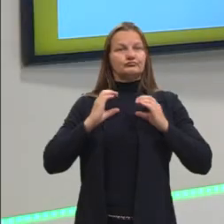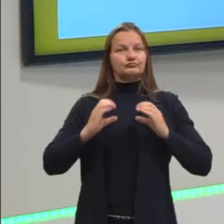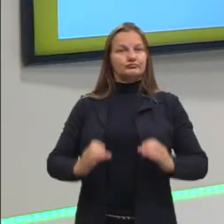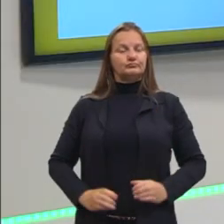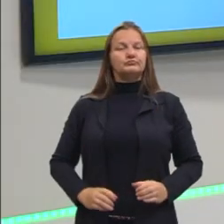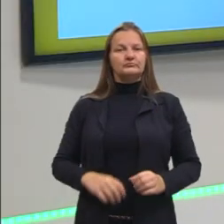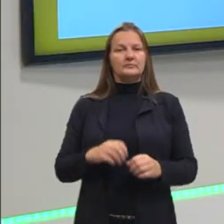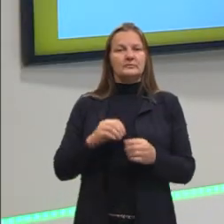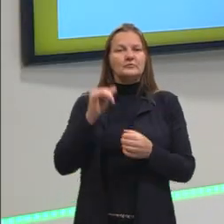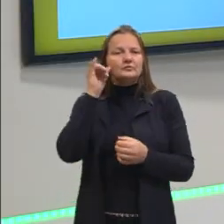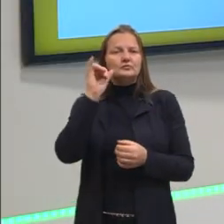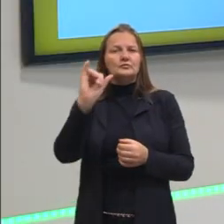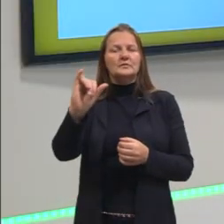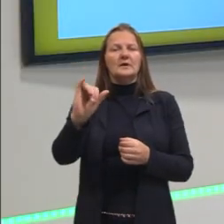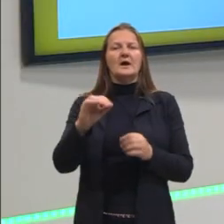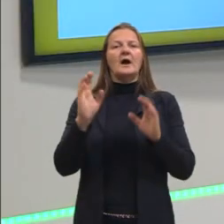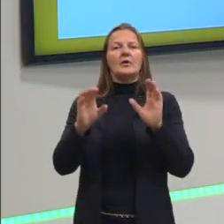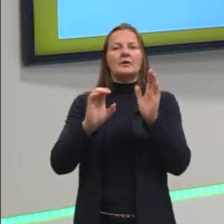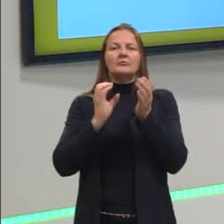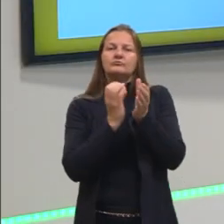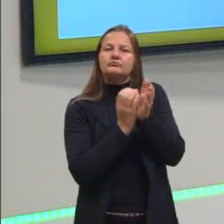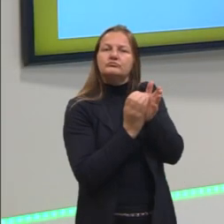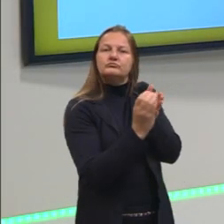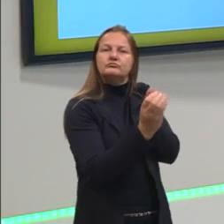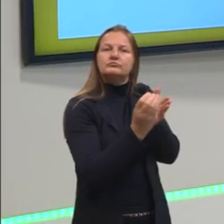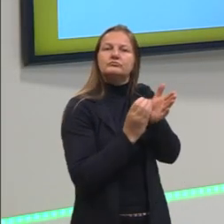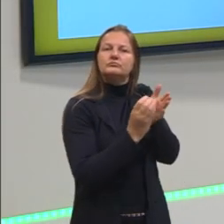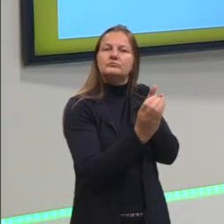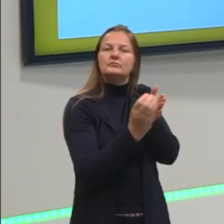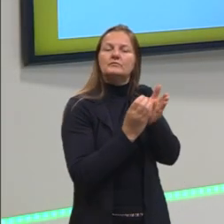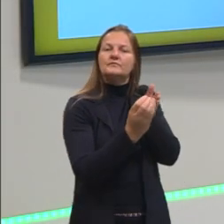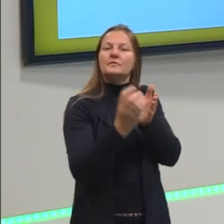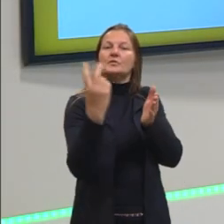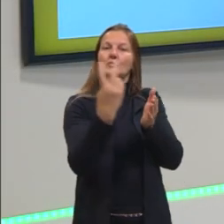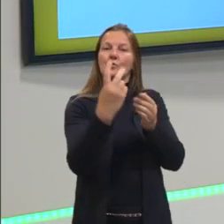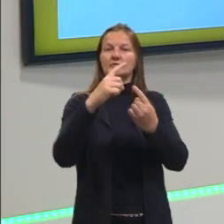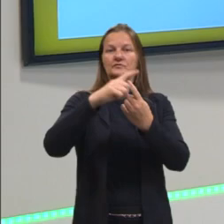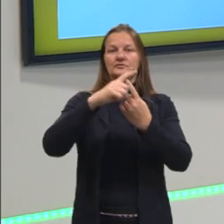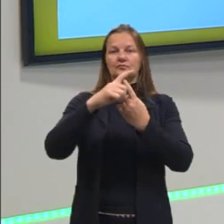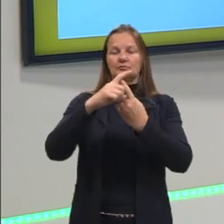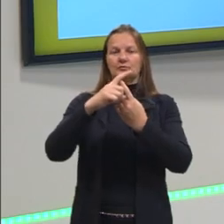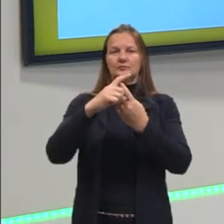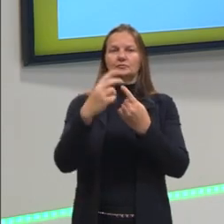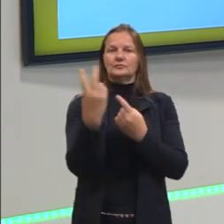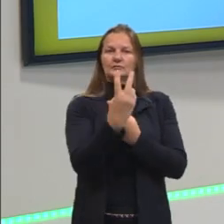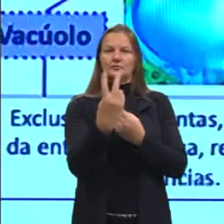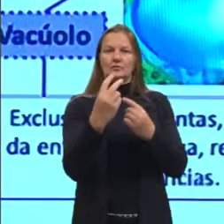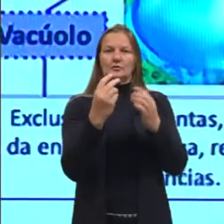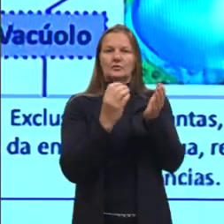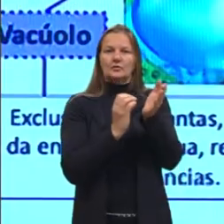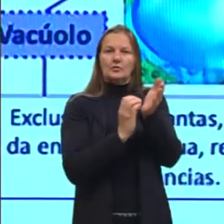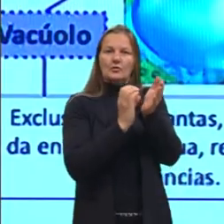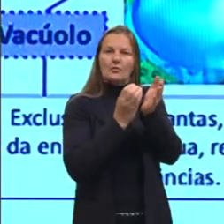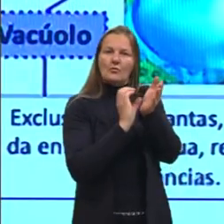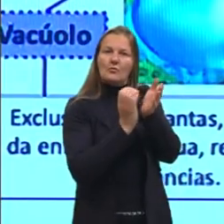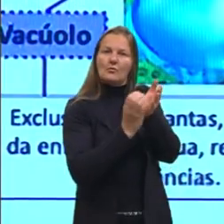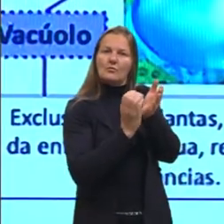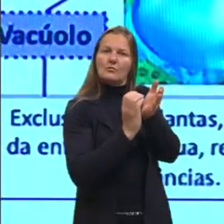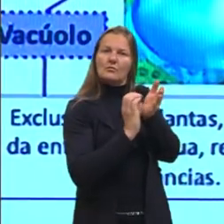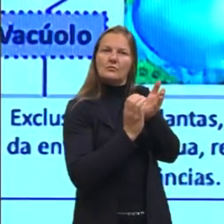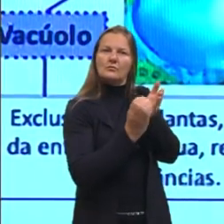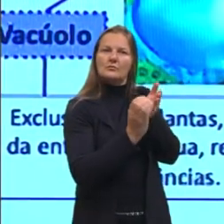Vamos lá para o retículo endoplasmático rugoso, aqui em cima. Ó, então nós temos o rugoso